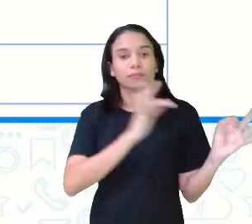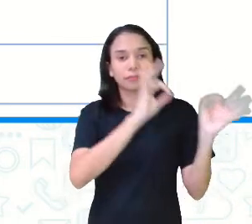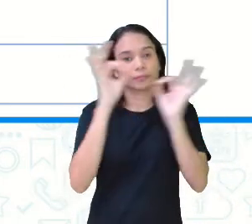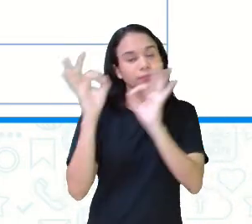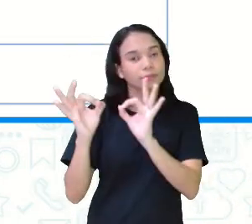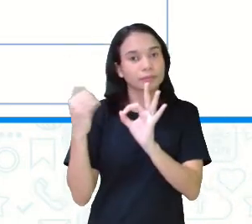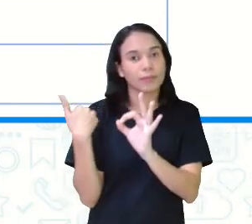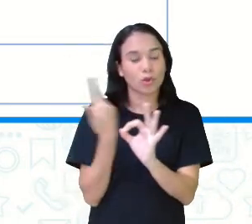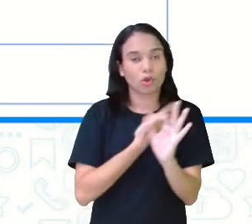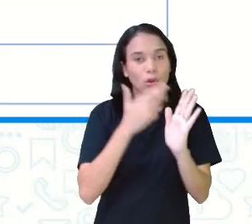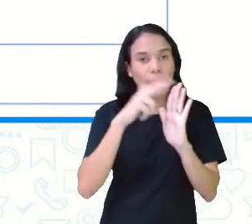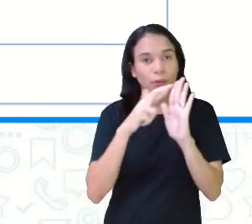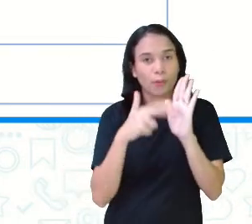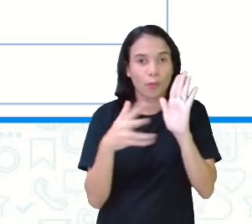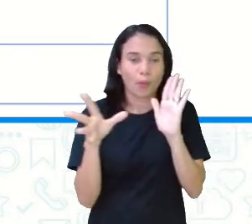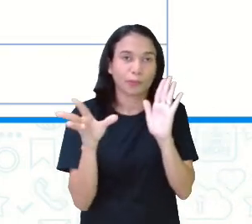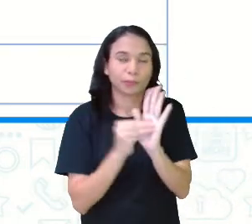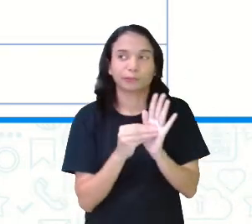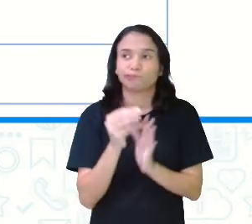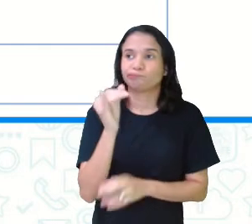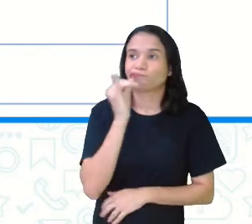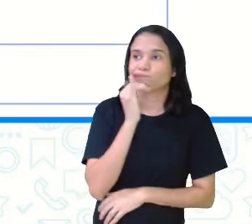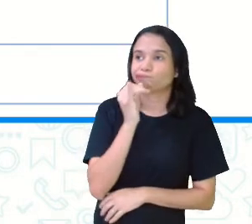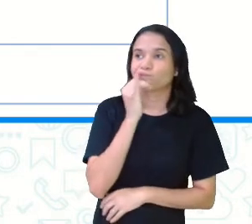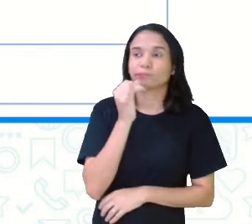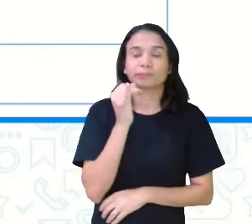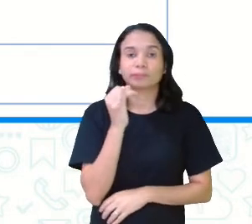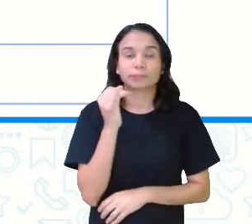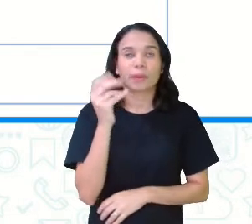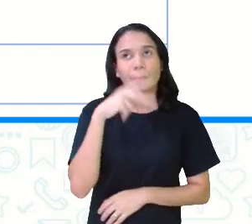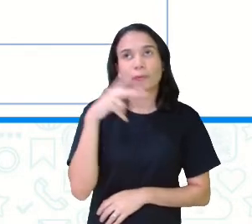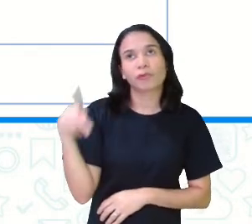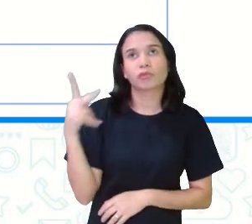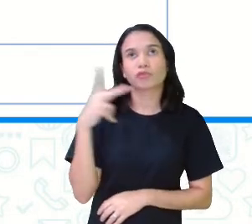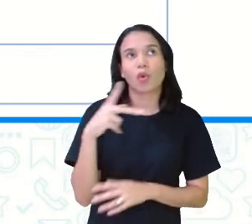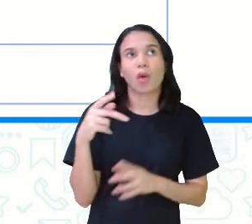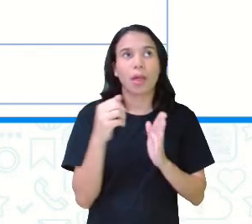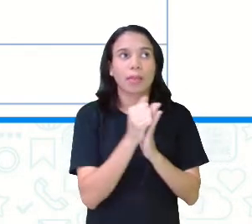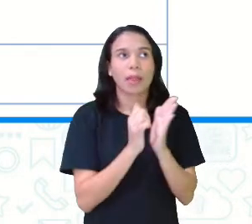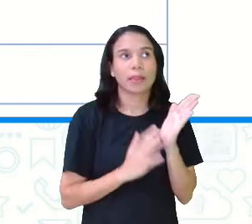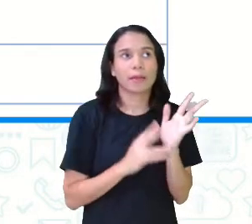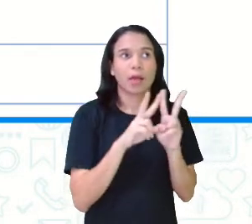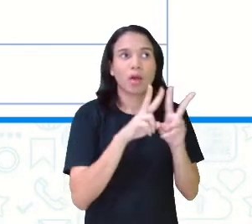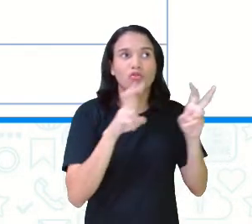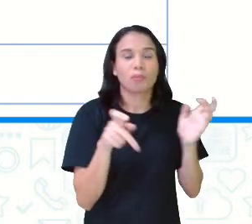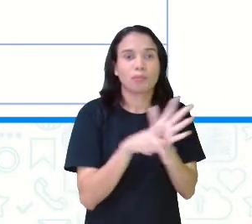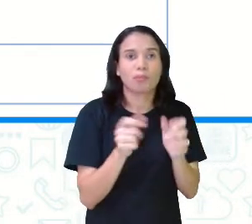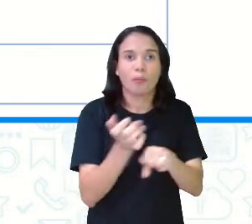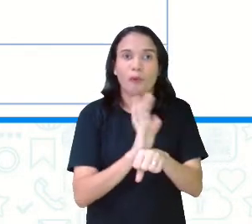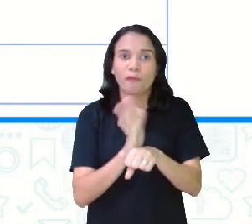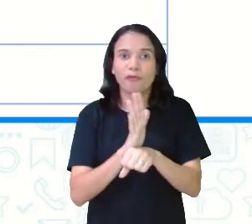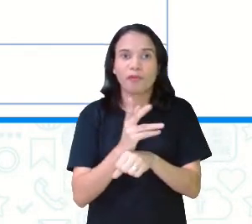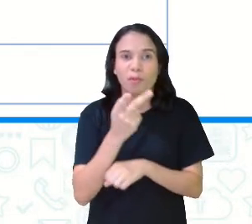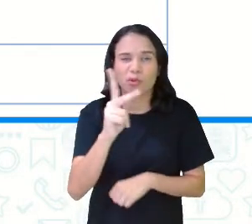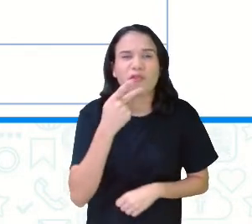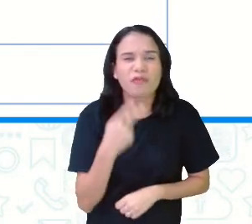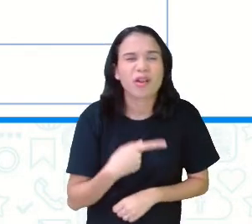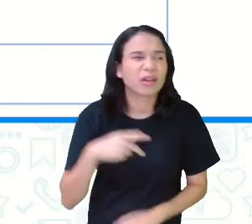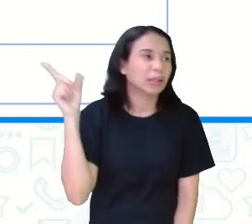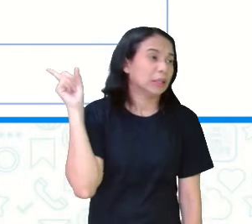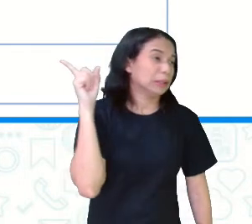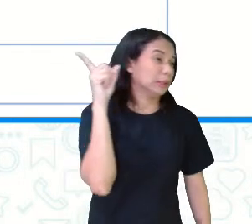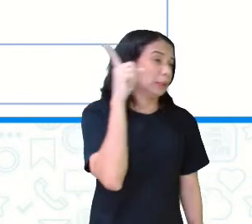vlog, se a gente quiser registrar, por exemplo, a professora passou um trabalho sobre um filme, só que esse filme você achou bastante